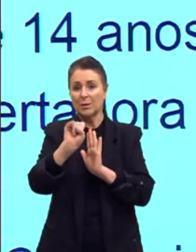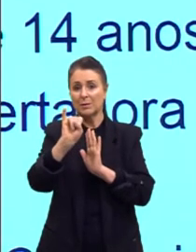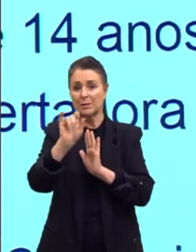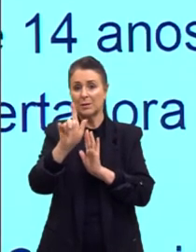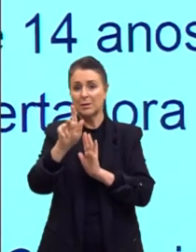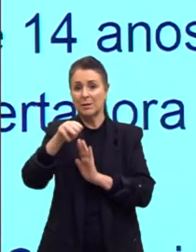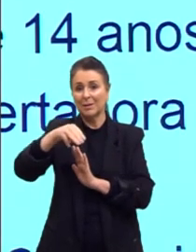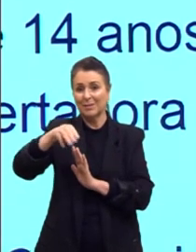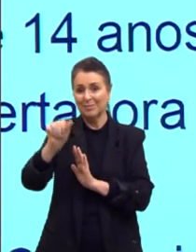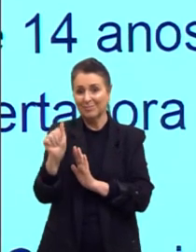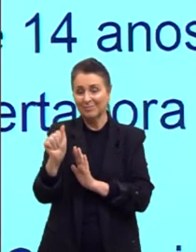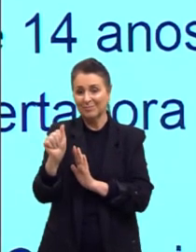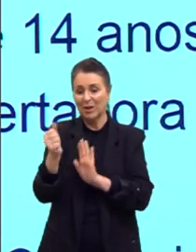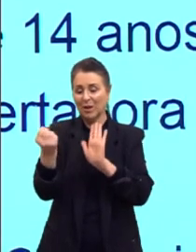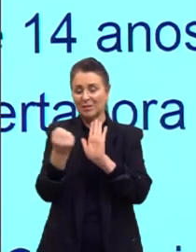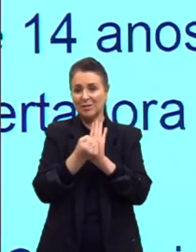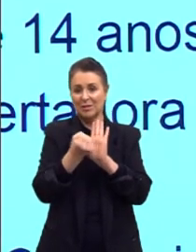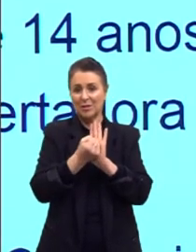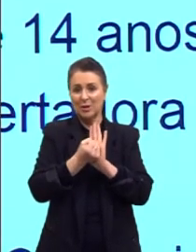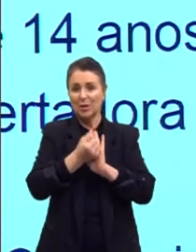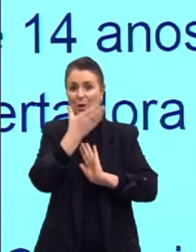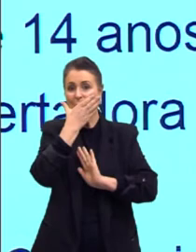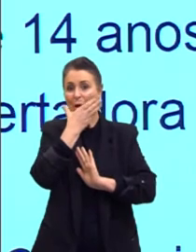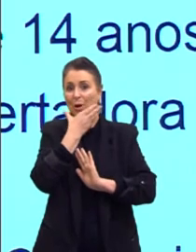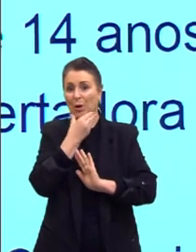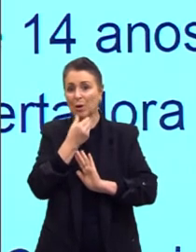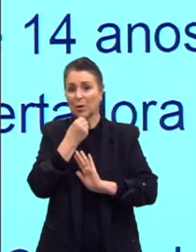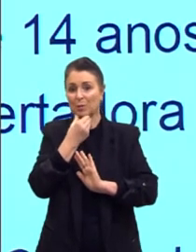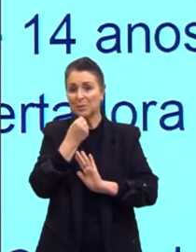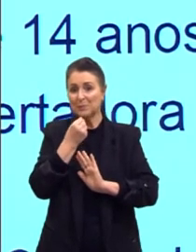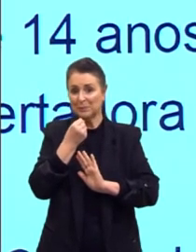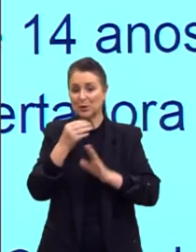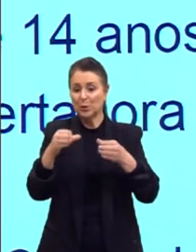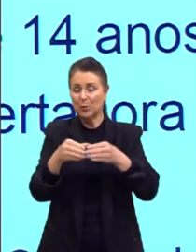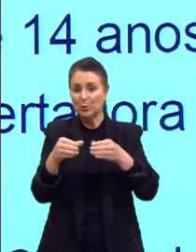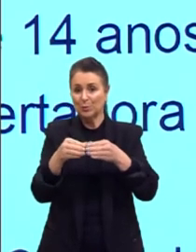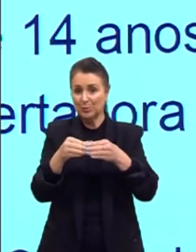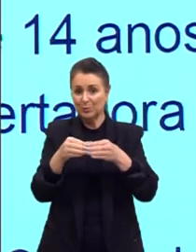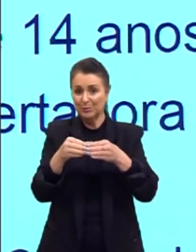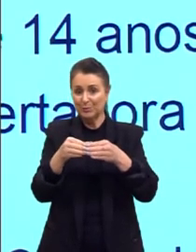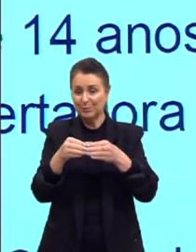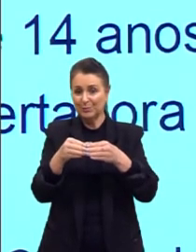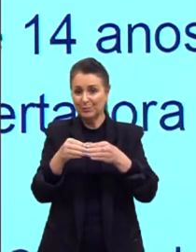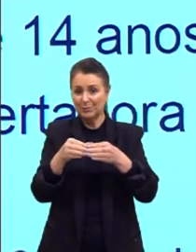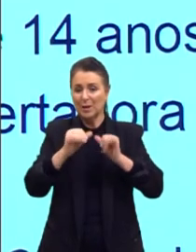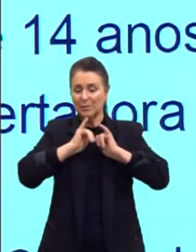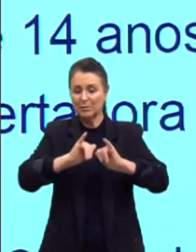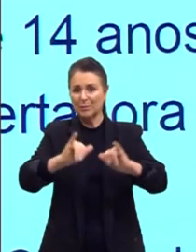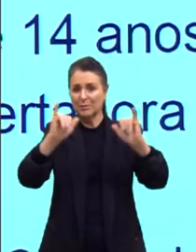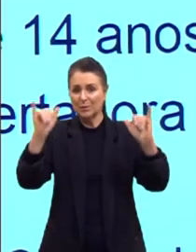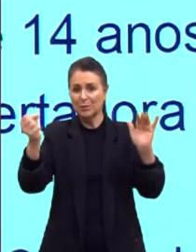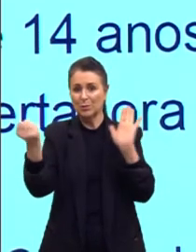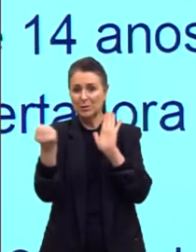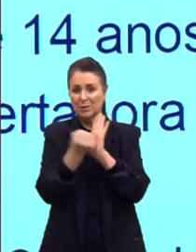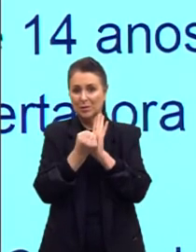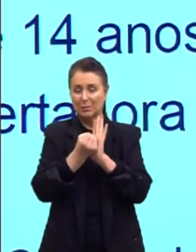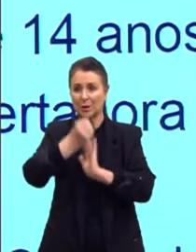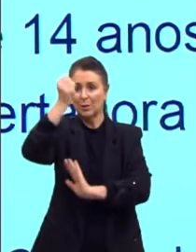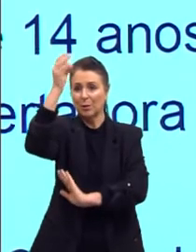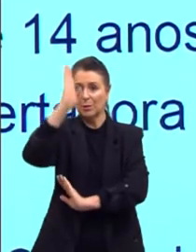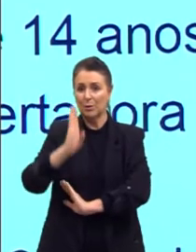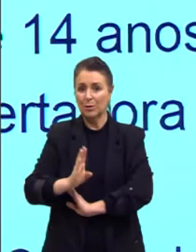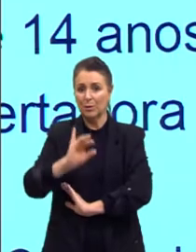ilustração, então, um integralista pregando um sigma no Brasil, então, lembrar que os integralistas, então, são